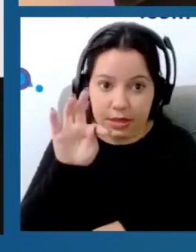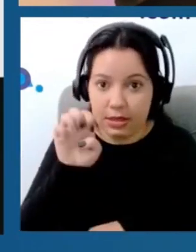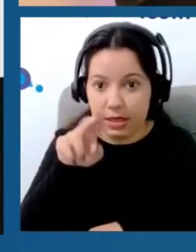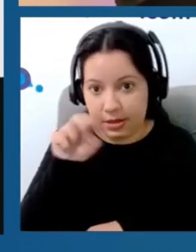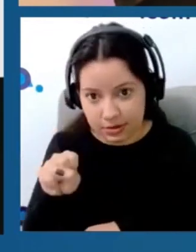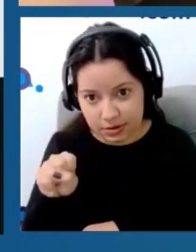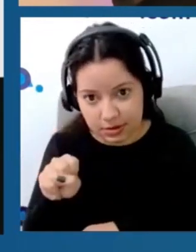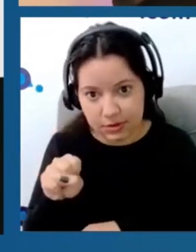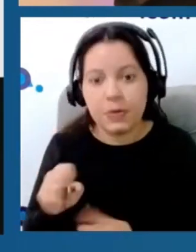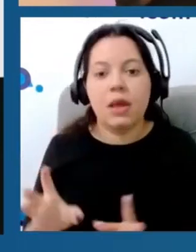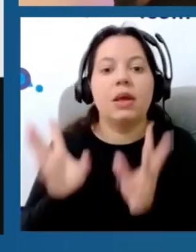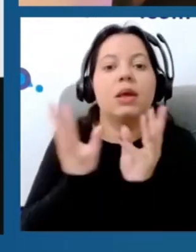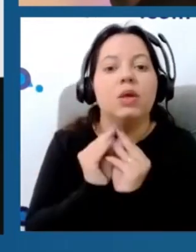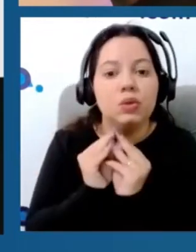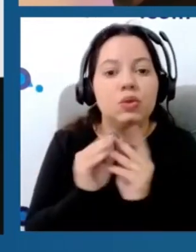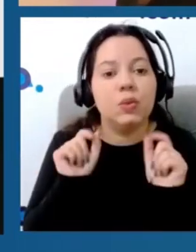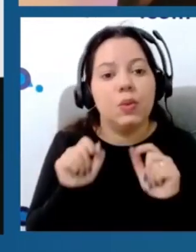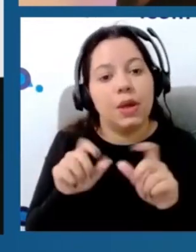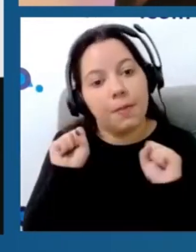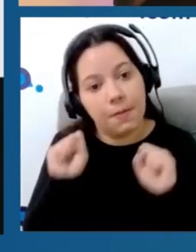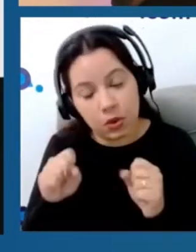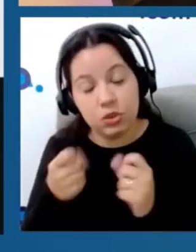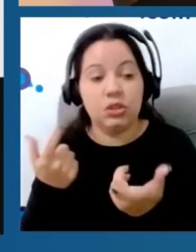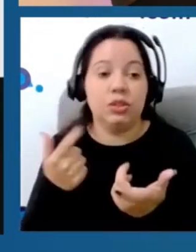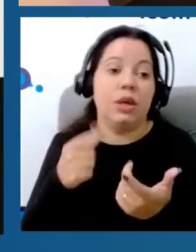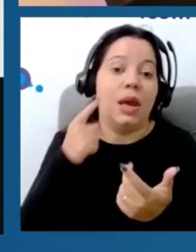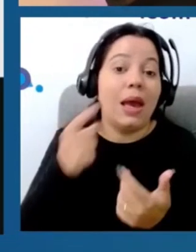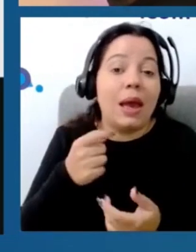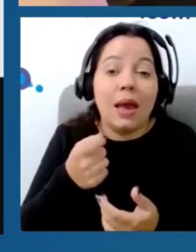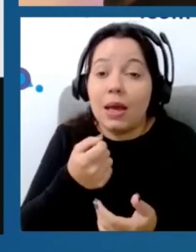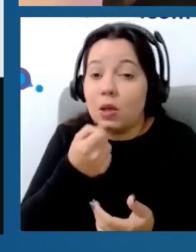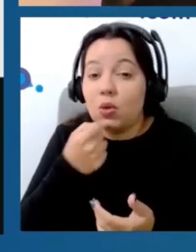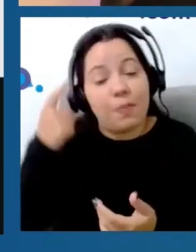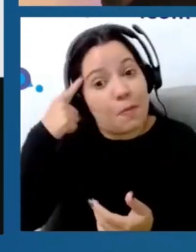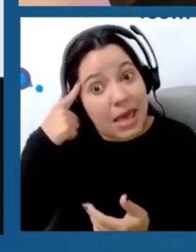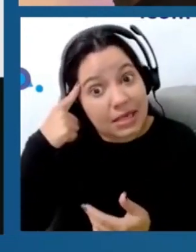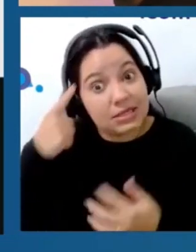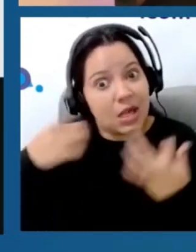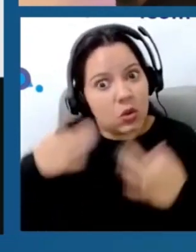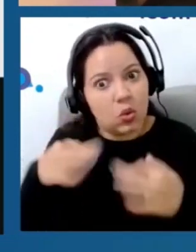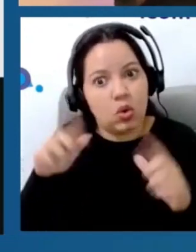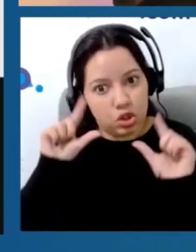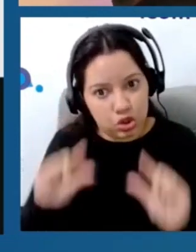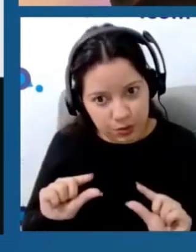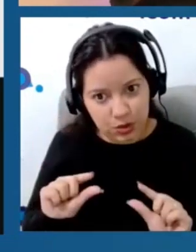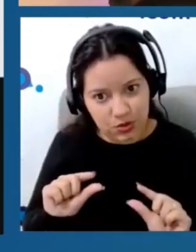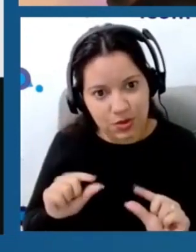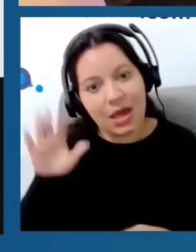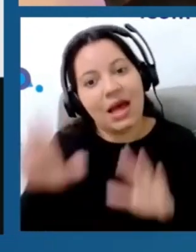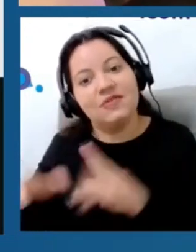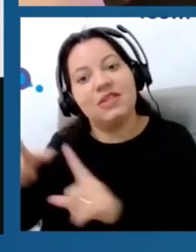resumida, o que nós mostramos é que pode haver um aumento do efeito placebo ou um aumento do efeito nocebo a depender do tipo de